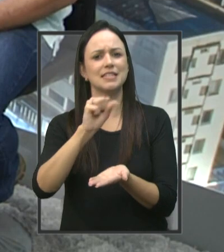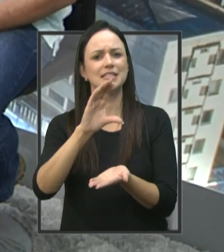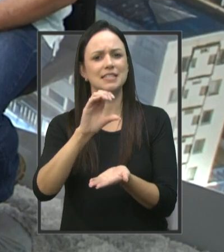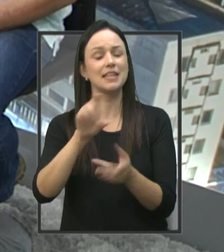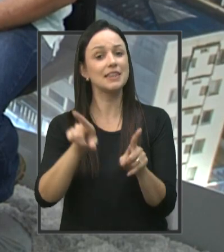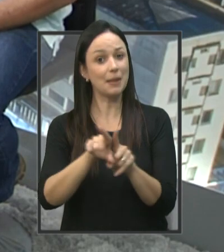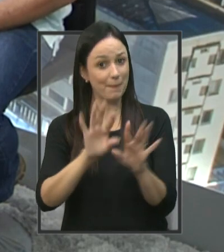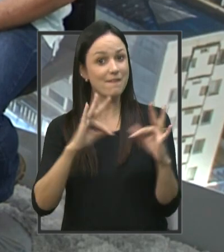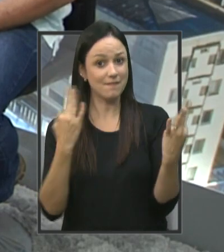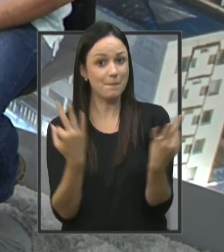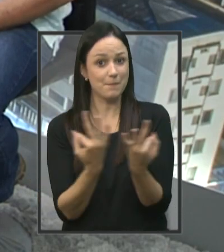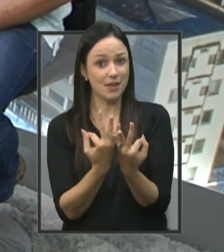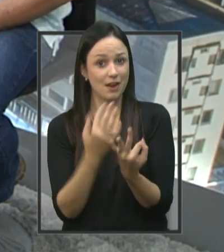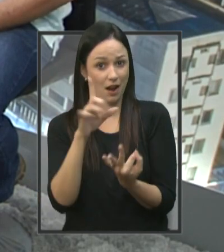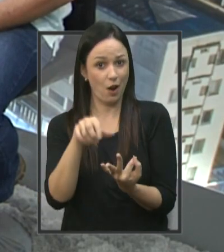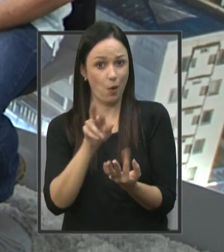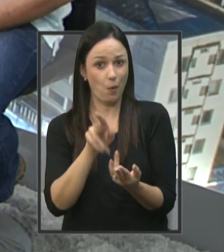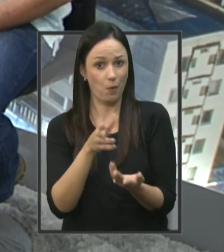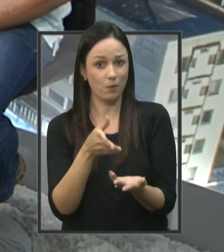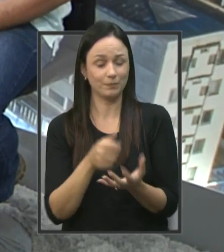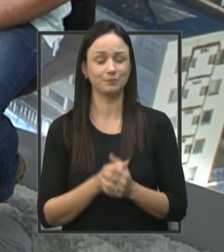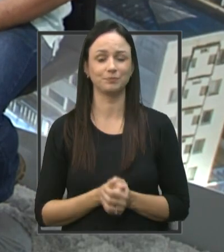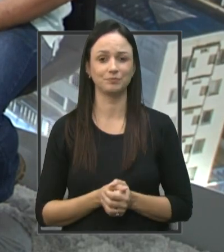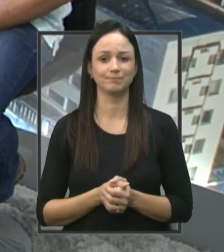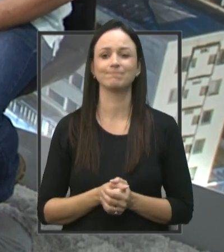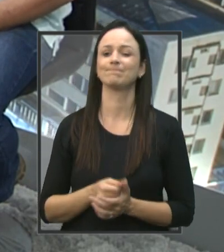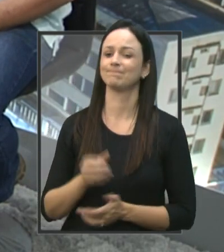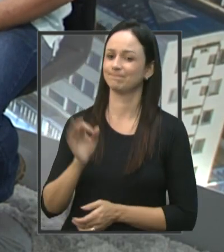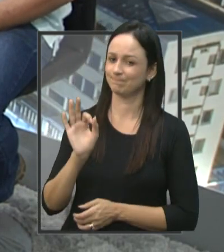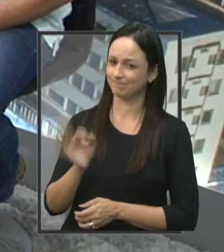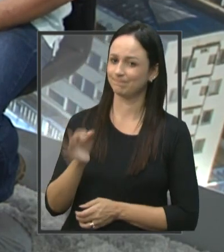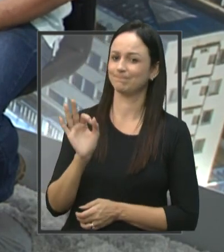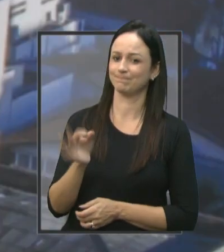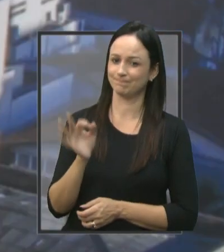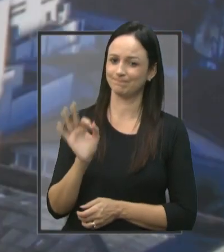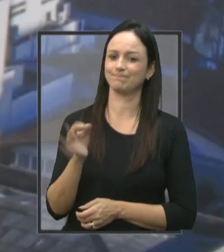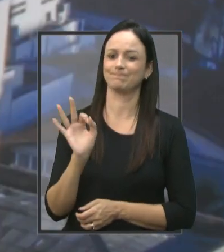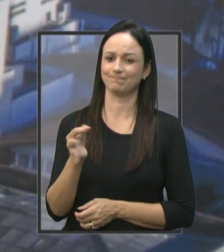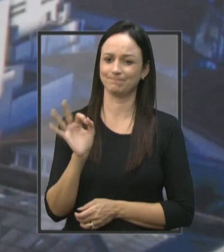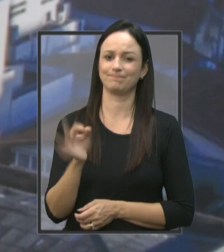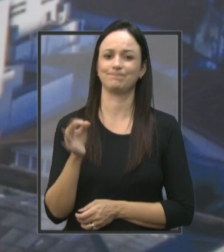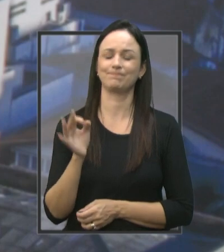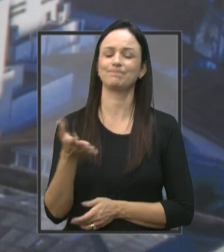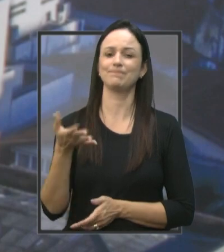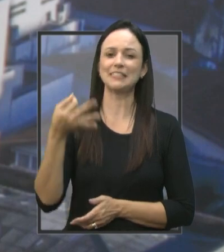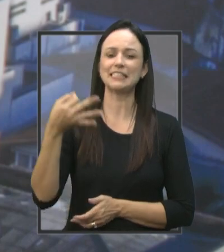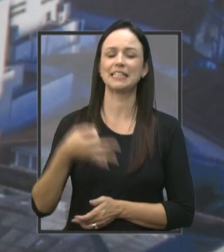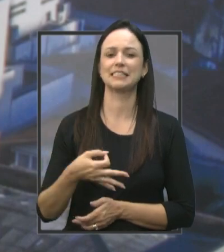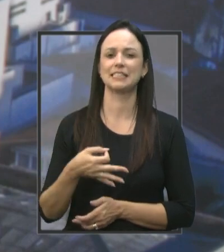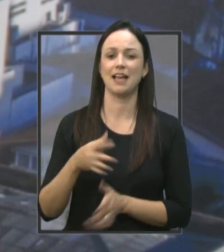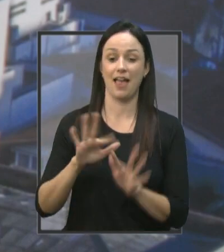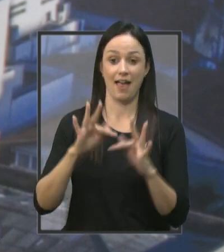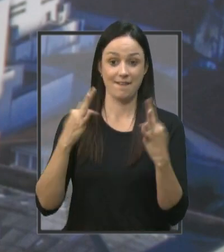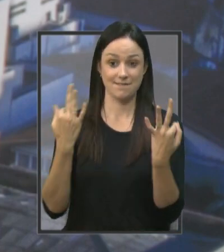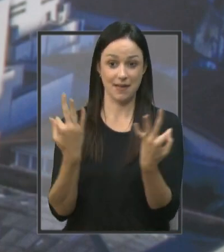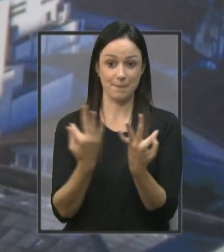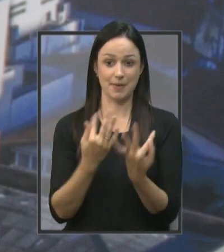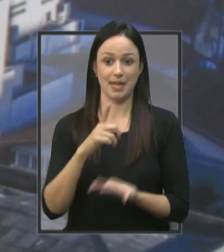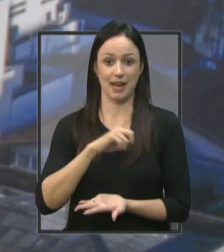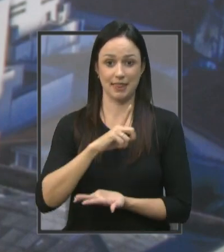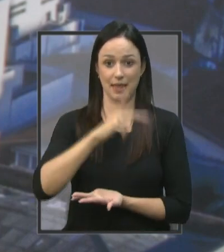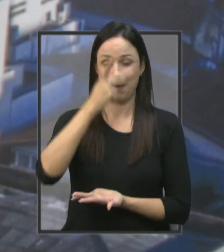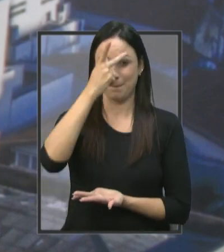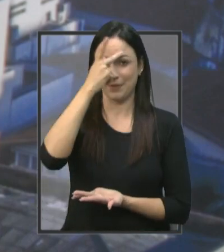famílias Dessas pessoas Não é? Com certeza A família Que tem Uma pessoa Com